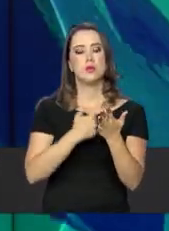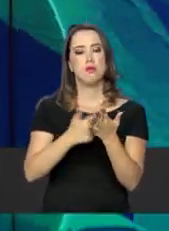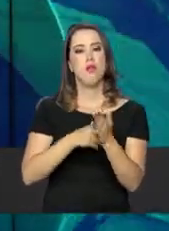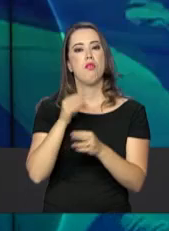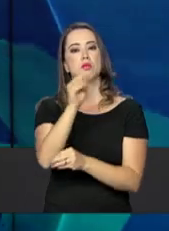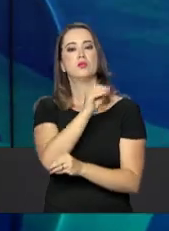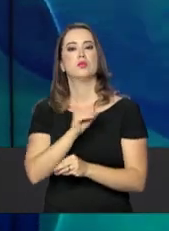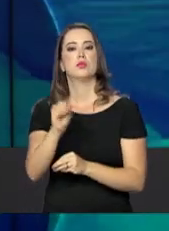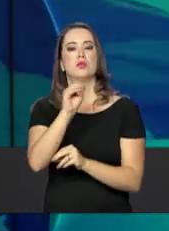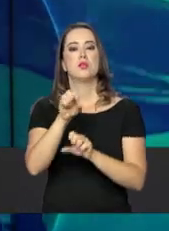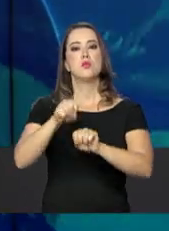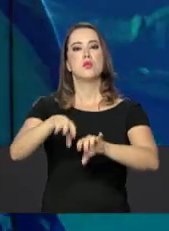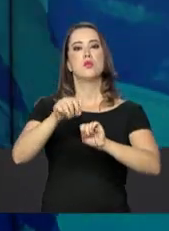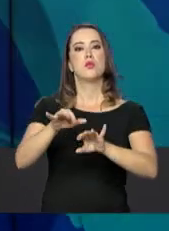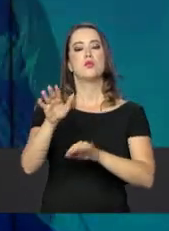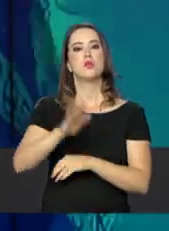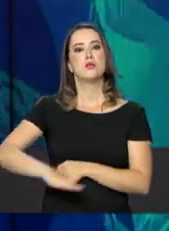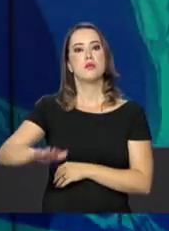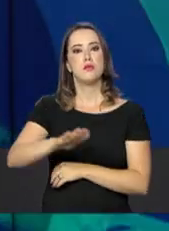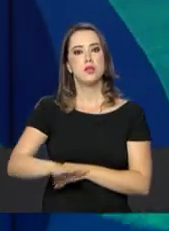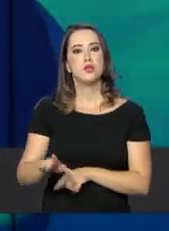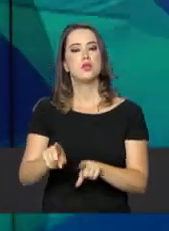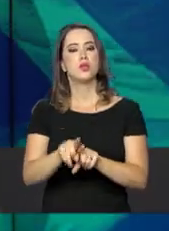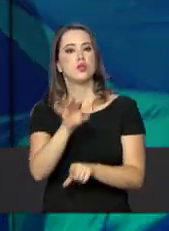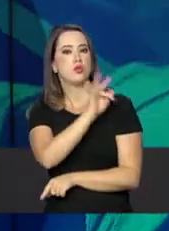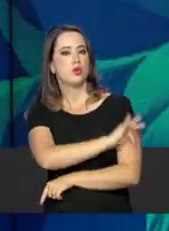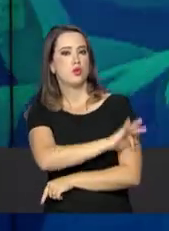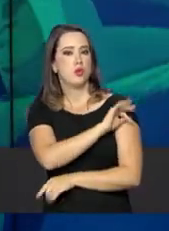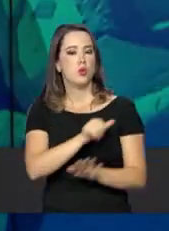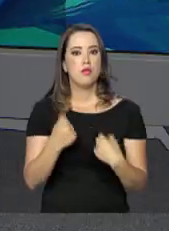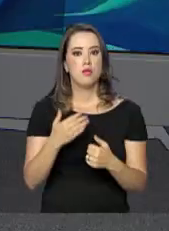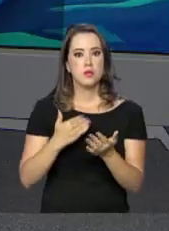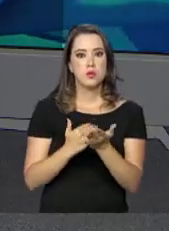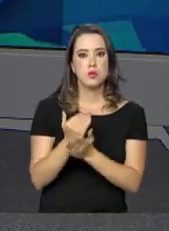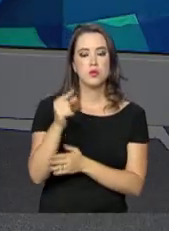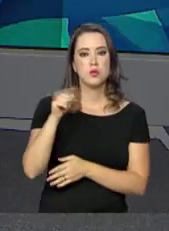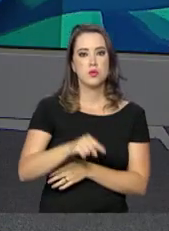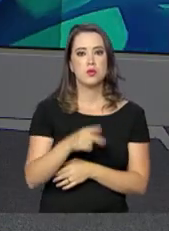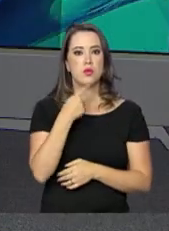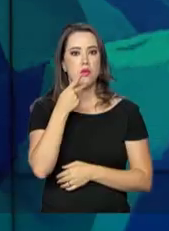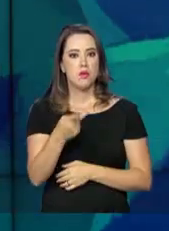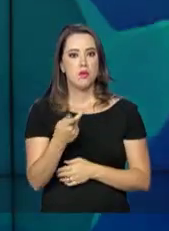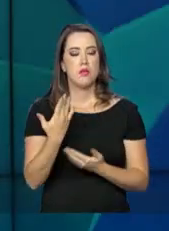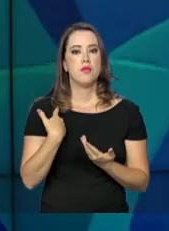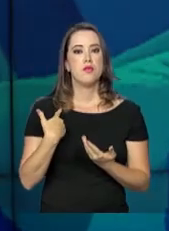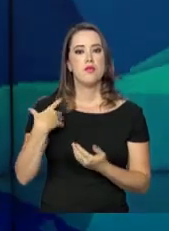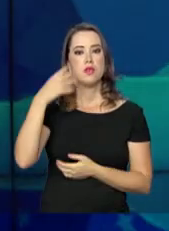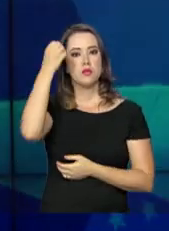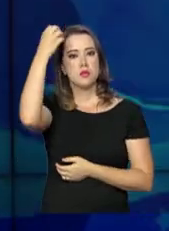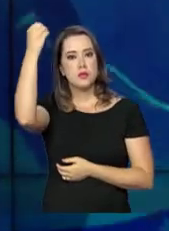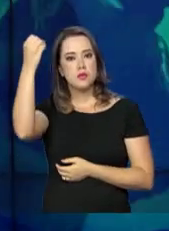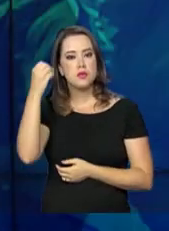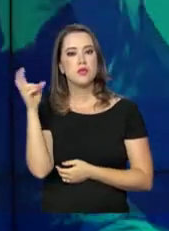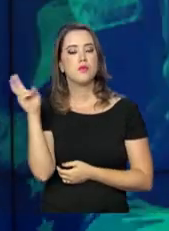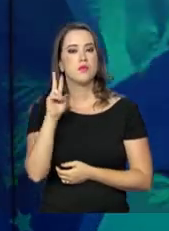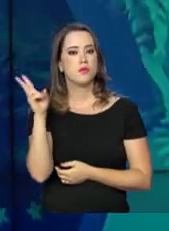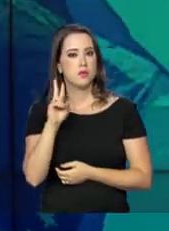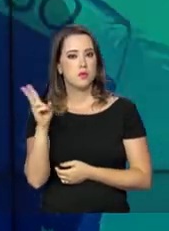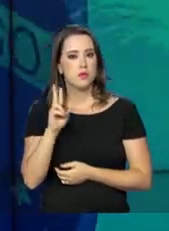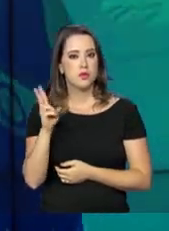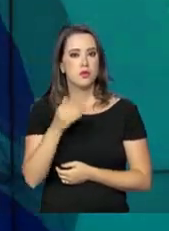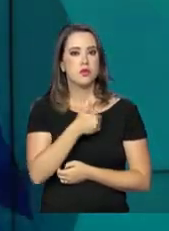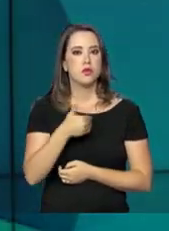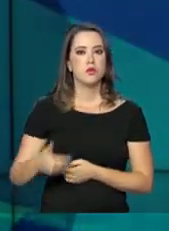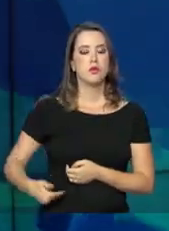iniciais do ensino fundamental, ou seja, do primeiro ao quinto ano. Falando ainda sobre a situação da imigração dos